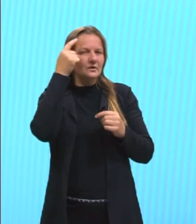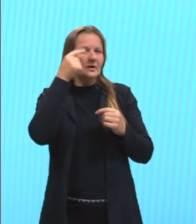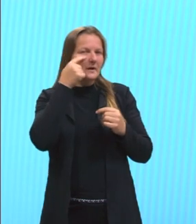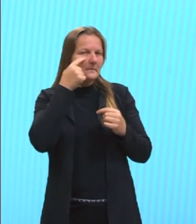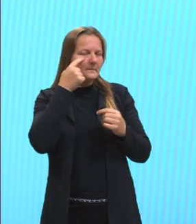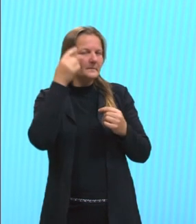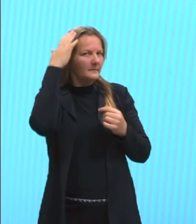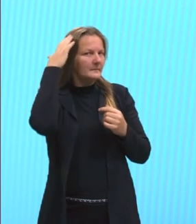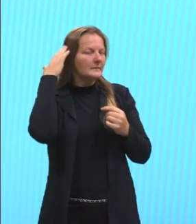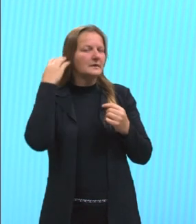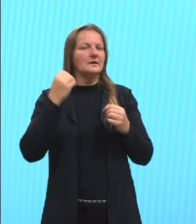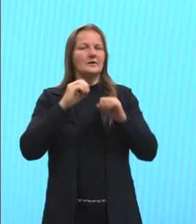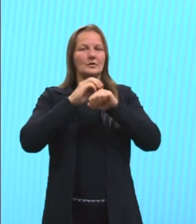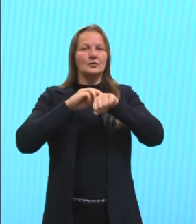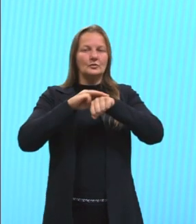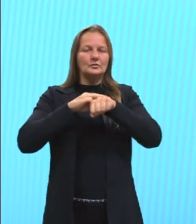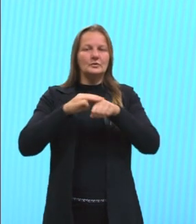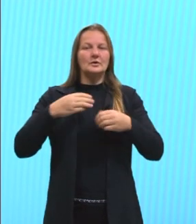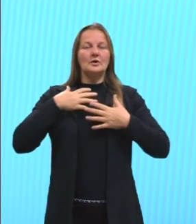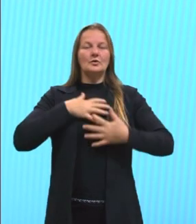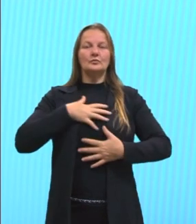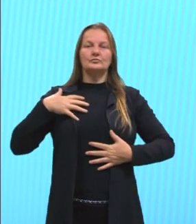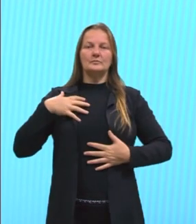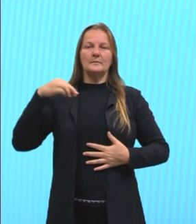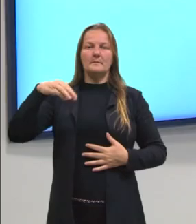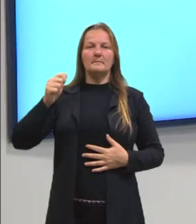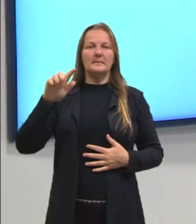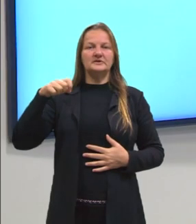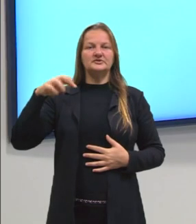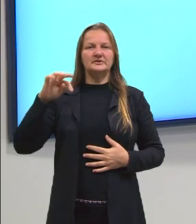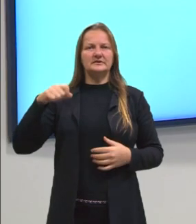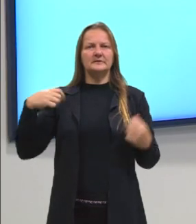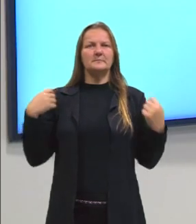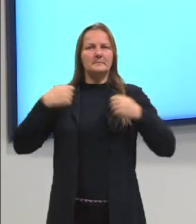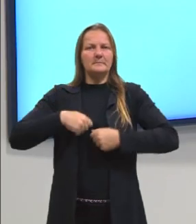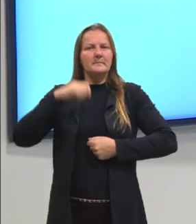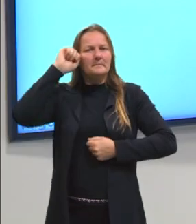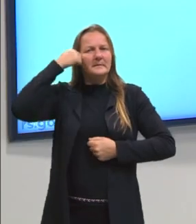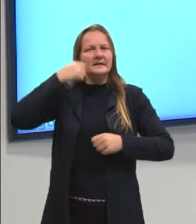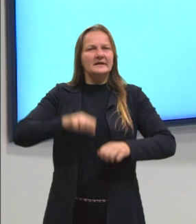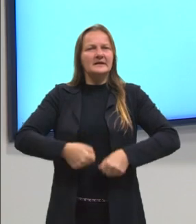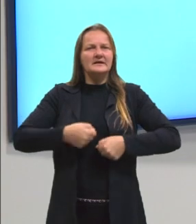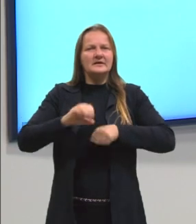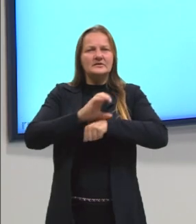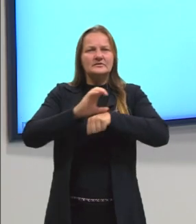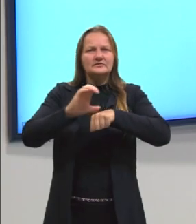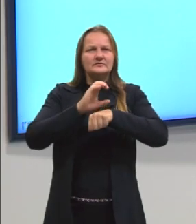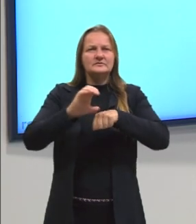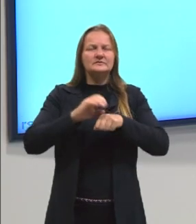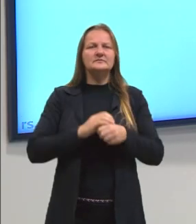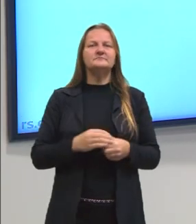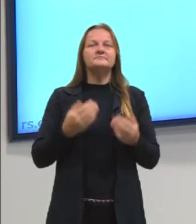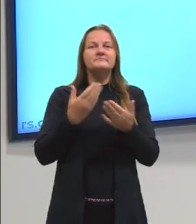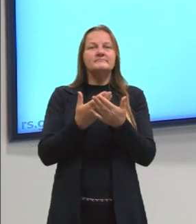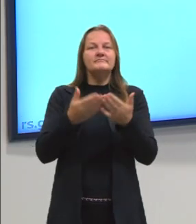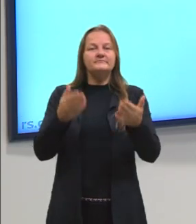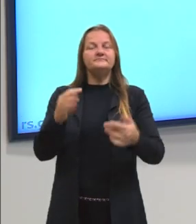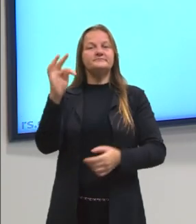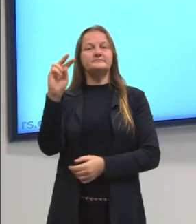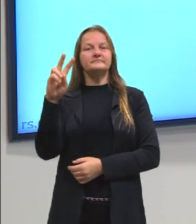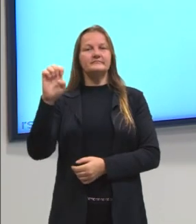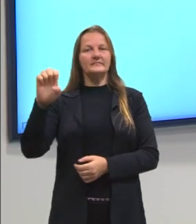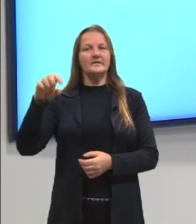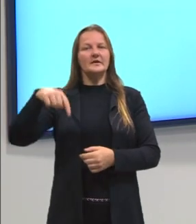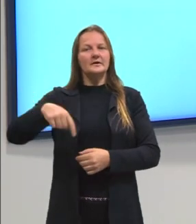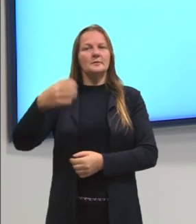castanhos, estou vestindo uma camiseta magenta, uma jaqueta preta, uma calça cinza e estou aqui na TVE,